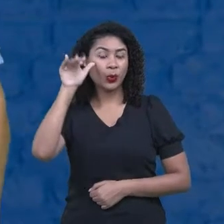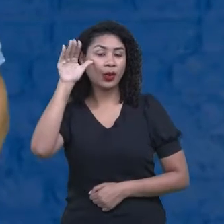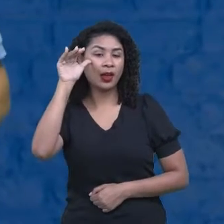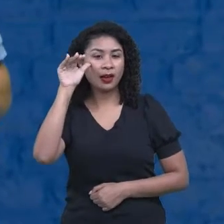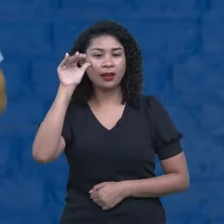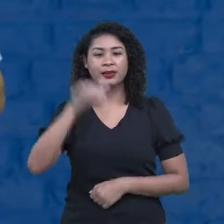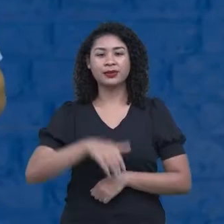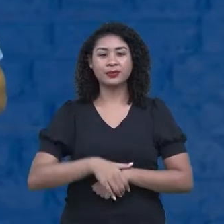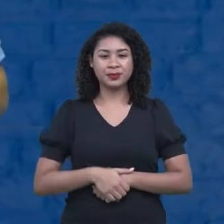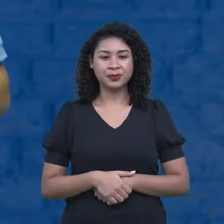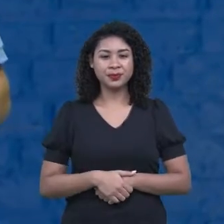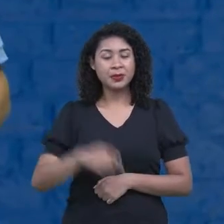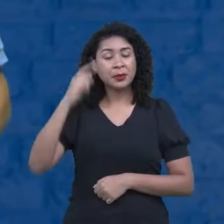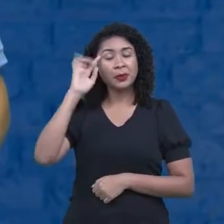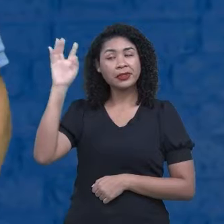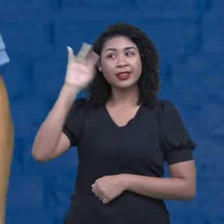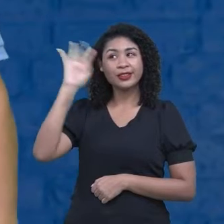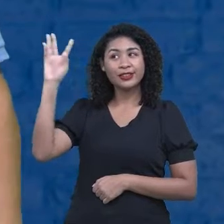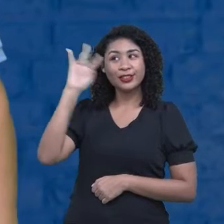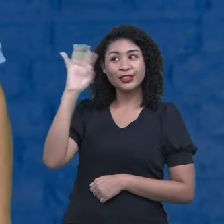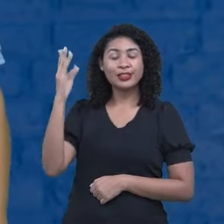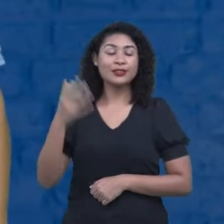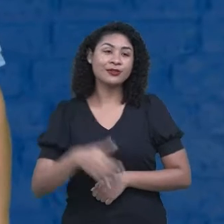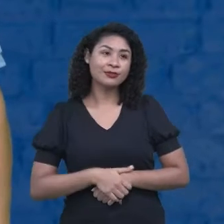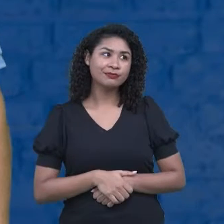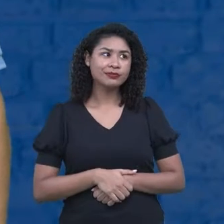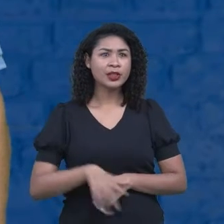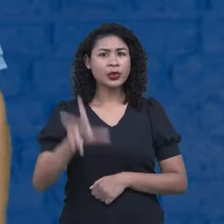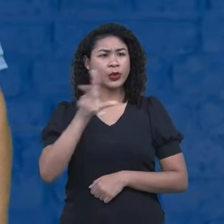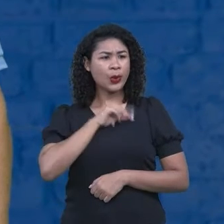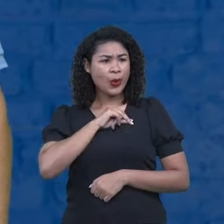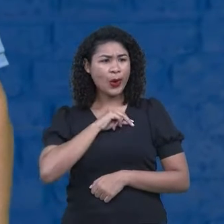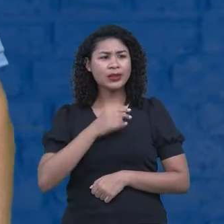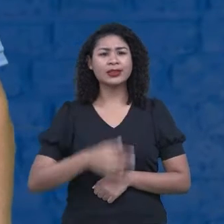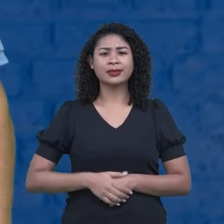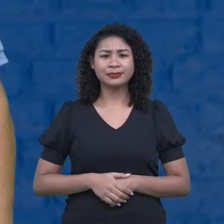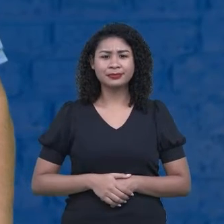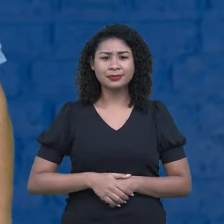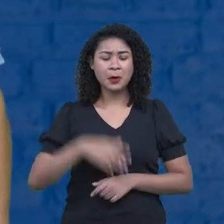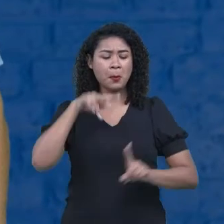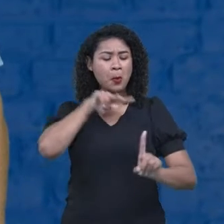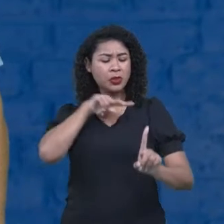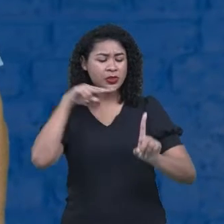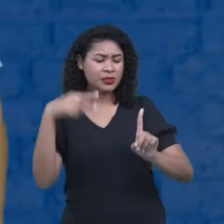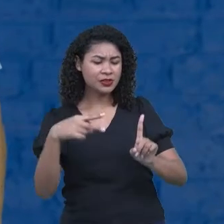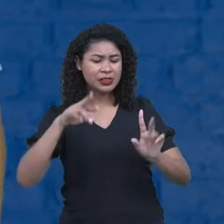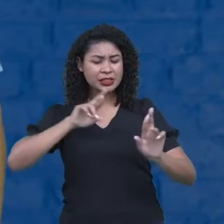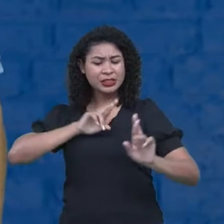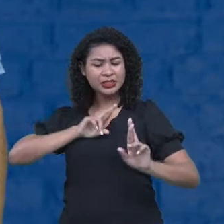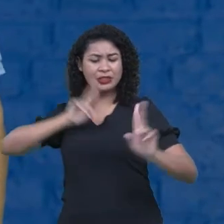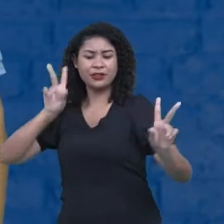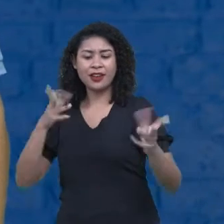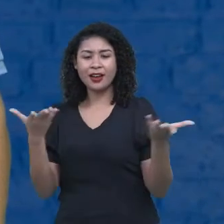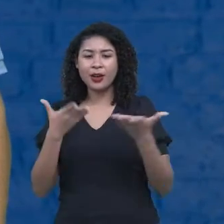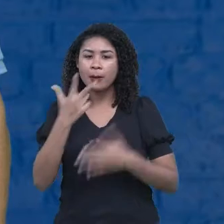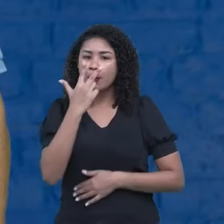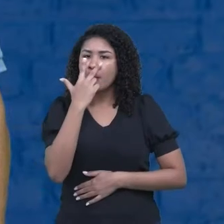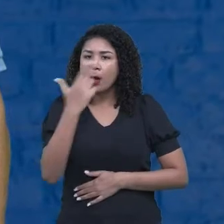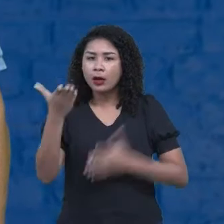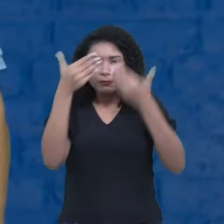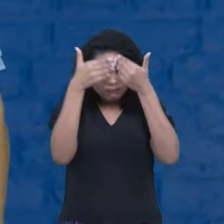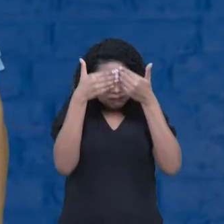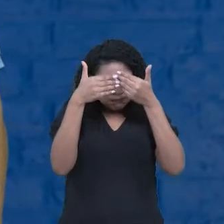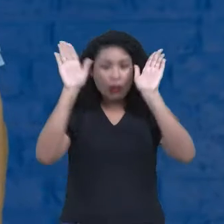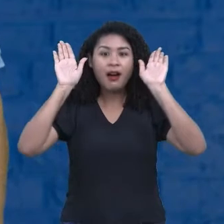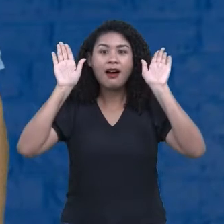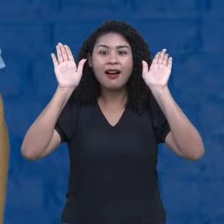reflexão. Ah, nossa, como foi diferente o meu olhar agora, depois que eu tirei a venda dos meus olhos, né?